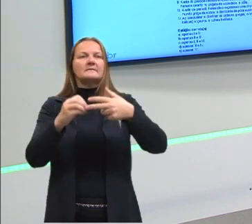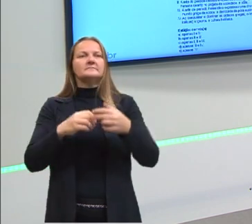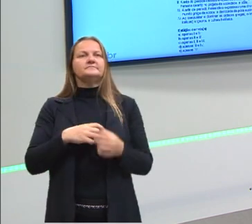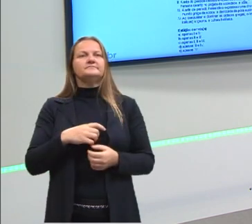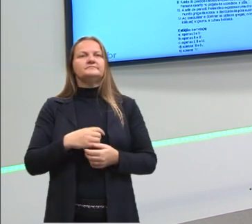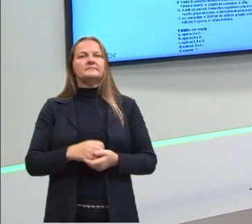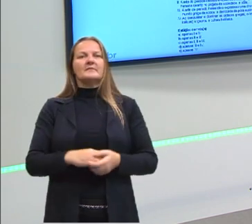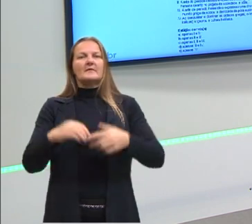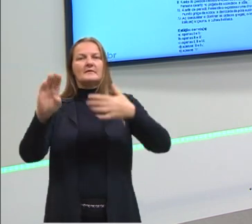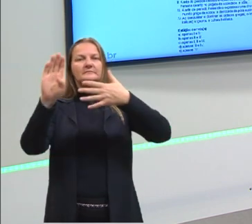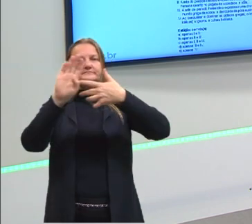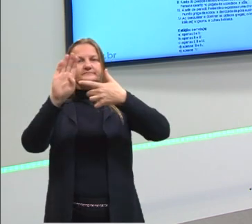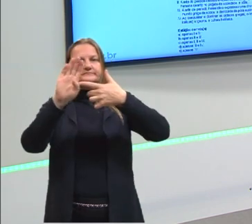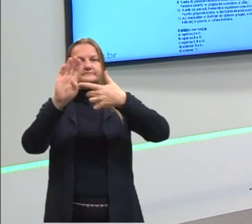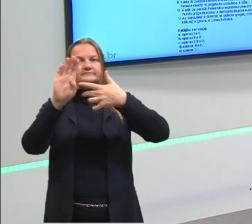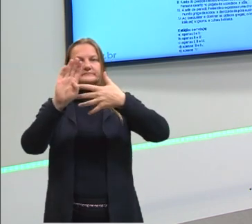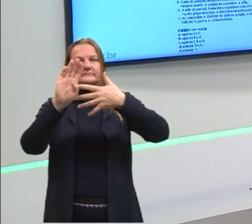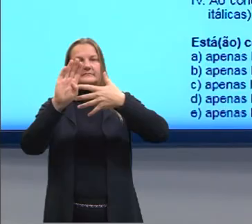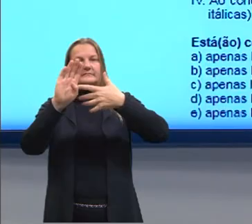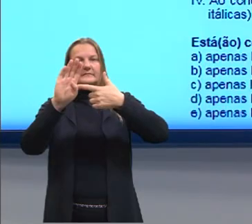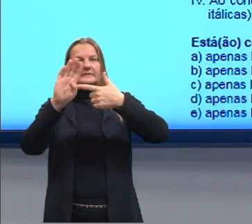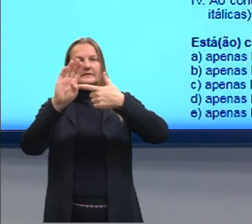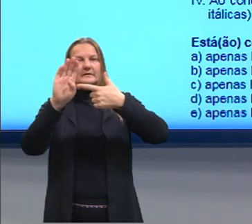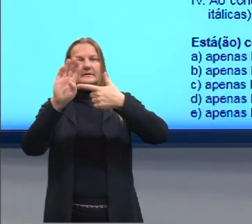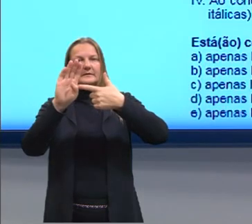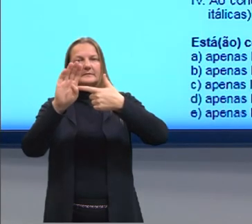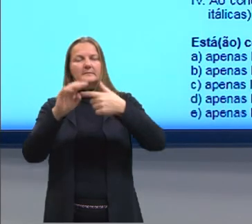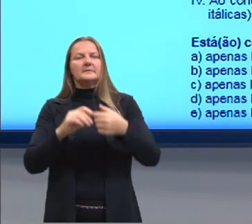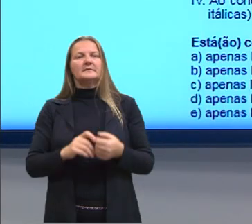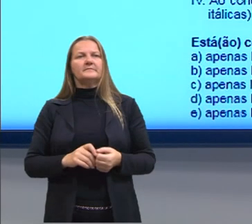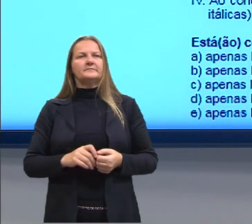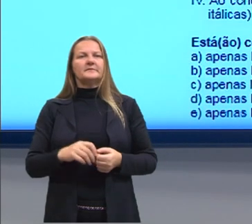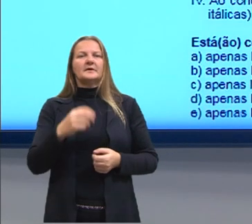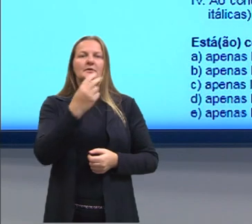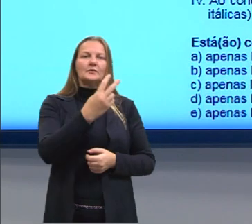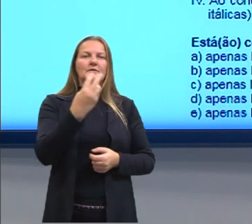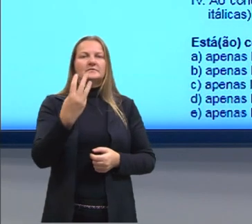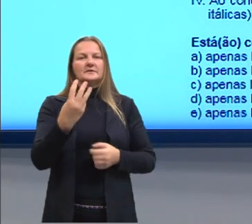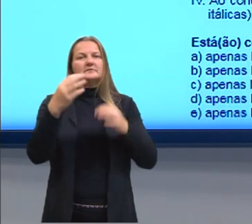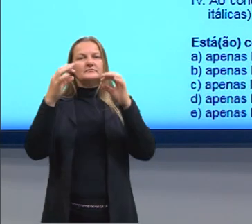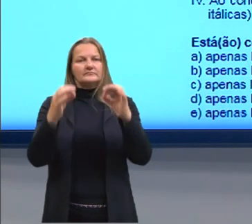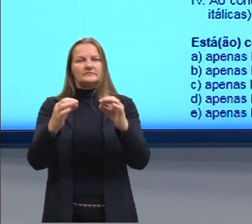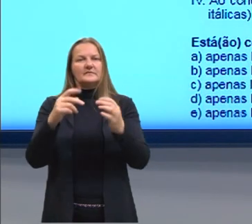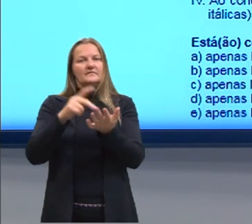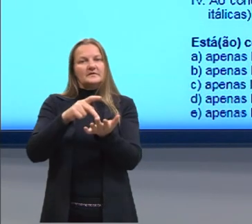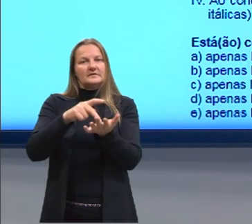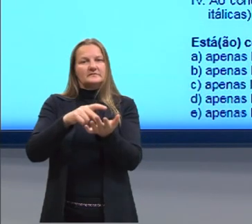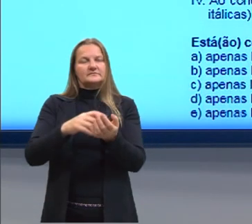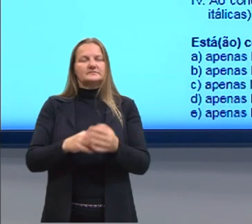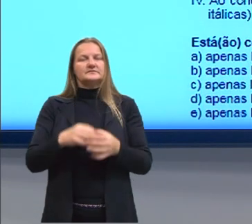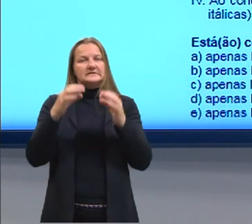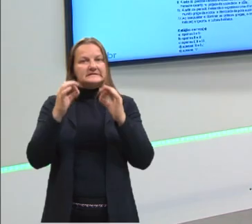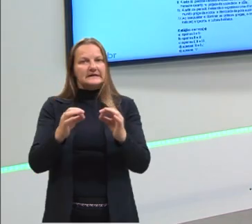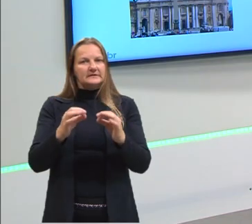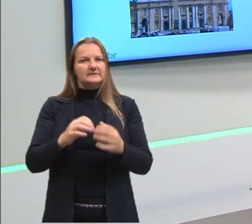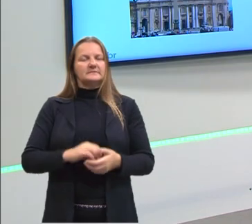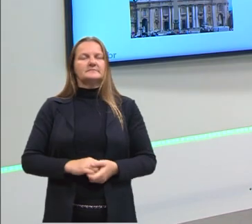alternativa B, que diz apenas a dois e a três são verdadeiras.